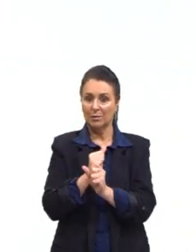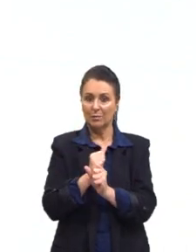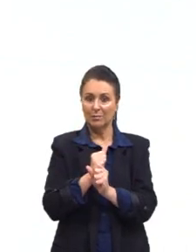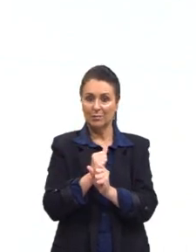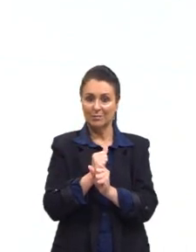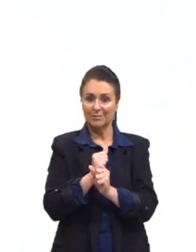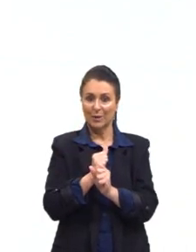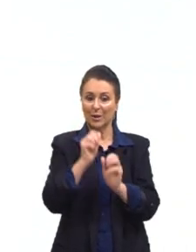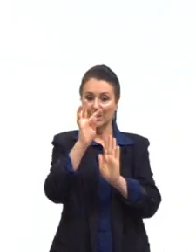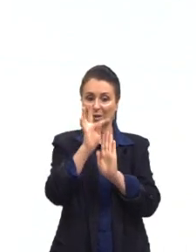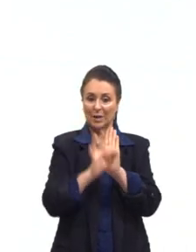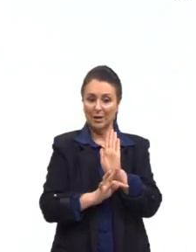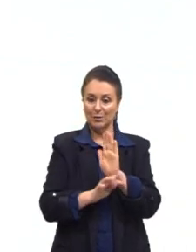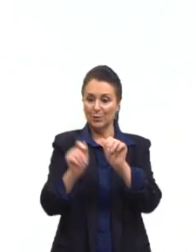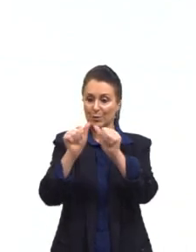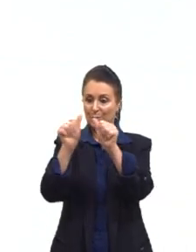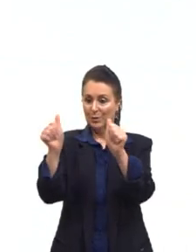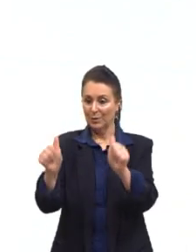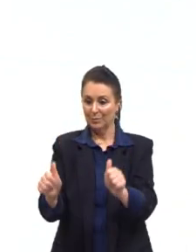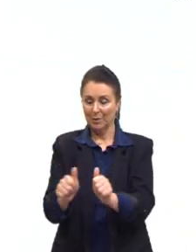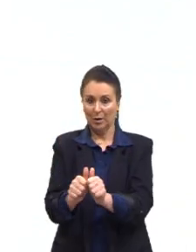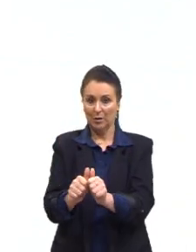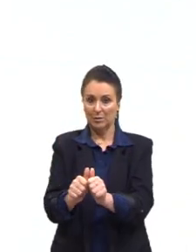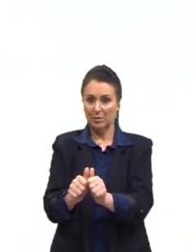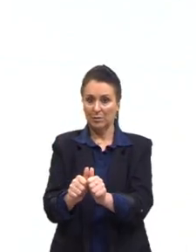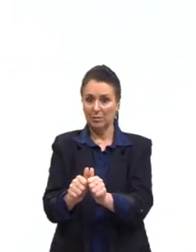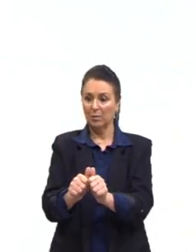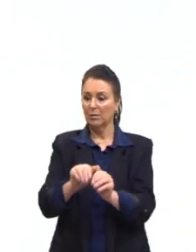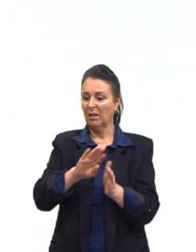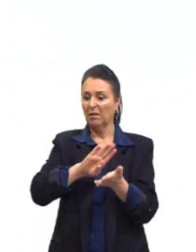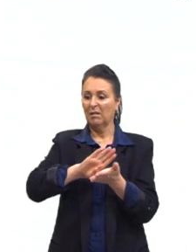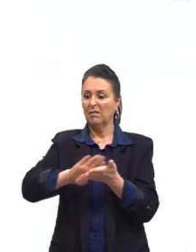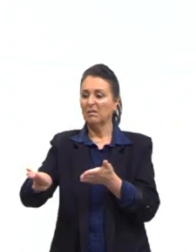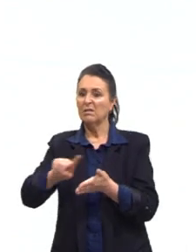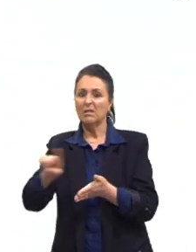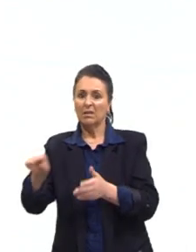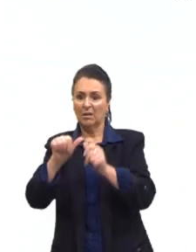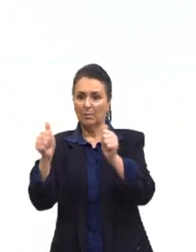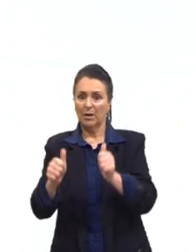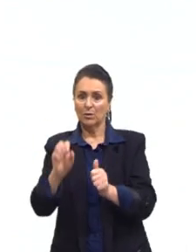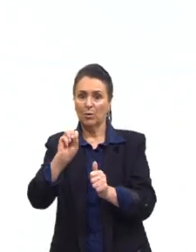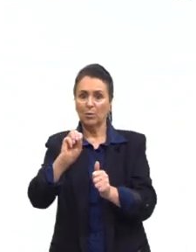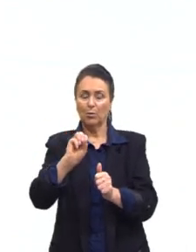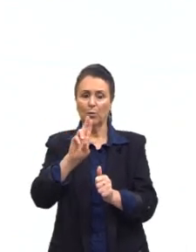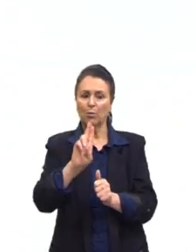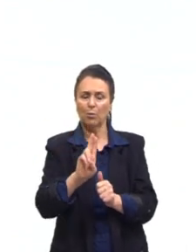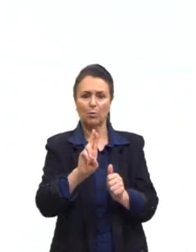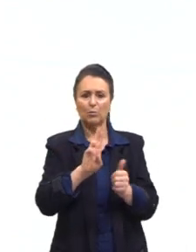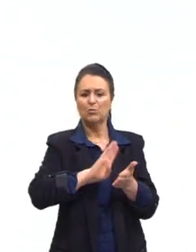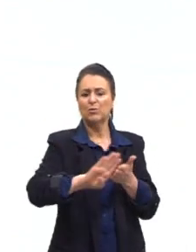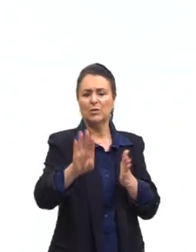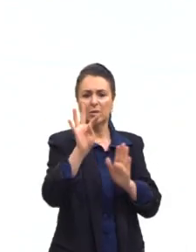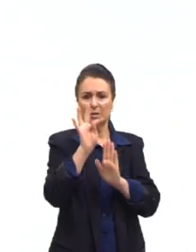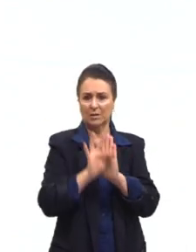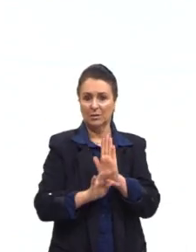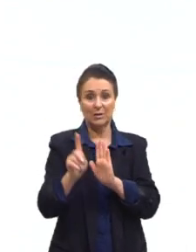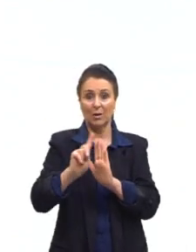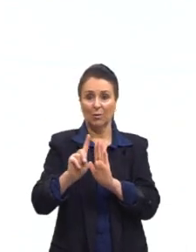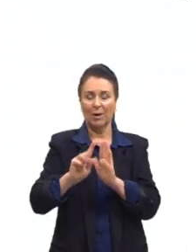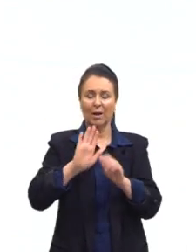substituição. Vocês não vão deixar de ler o texto, mas ela vai ajudar a interpretar um texto.